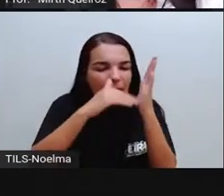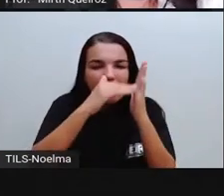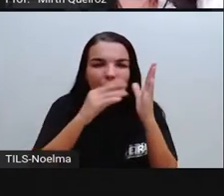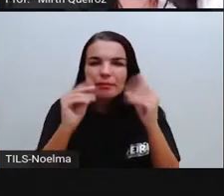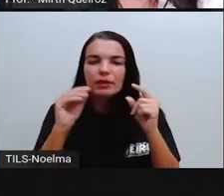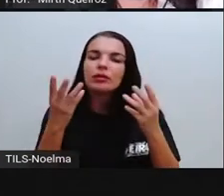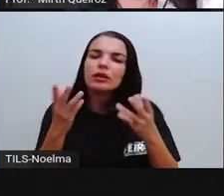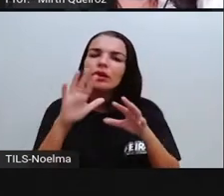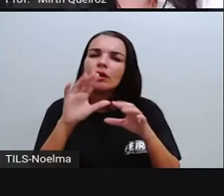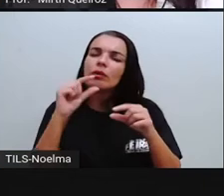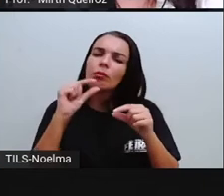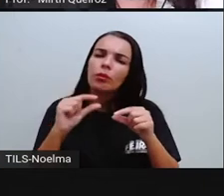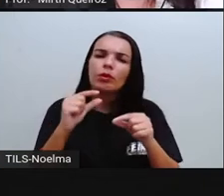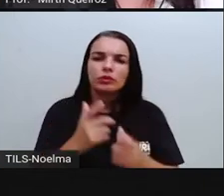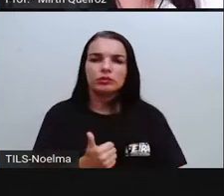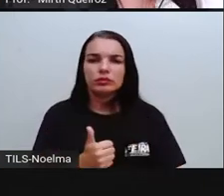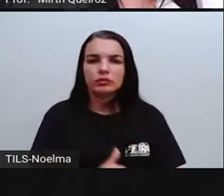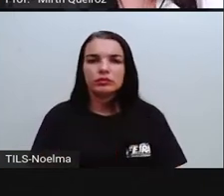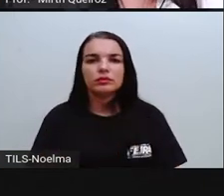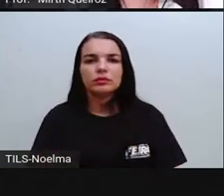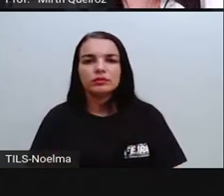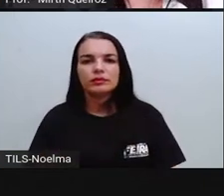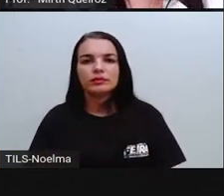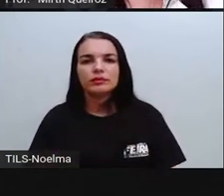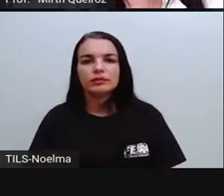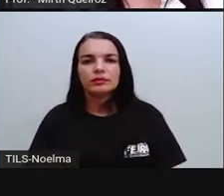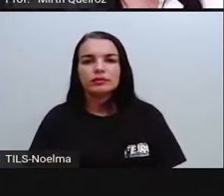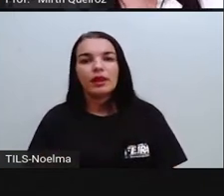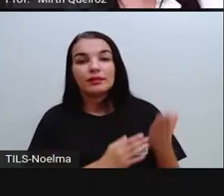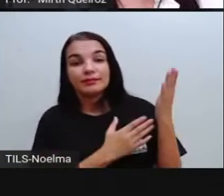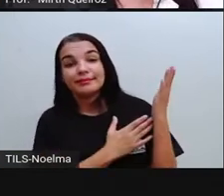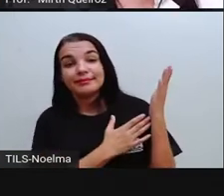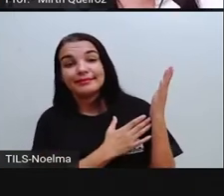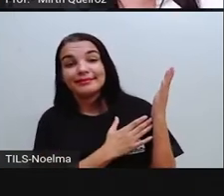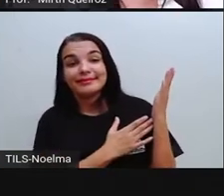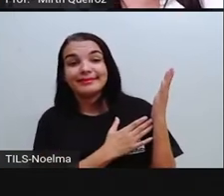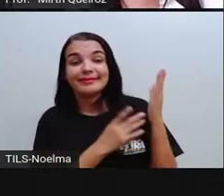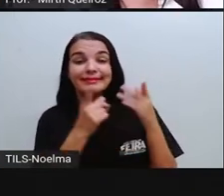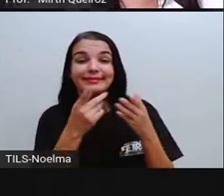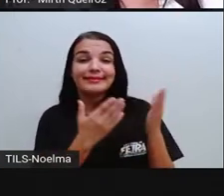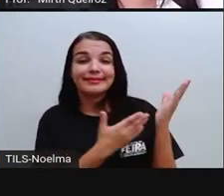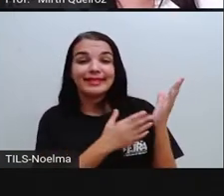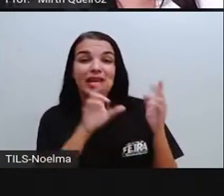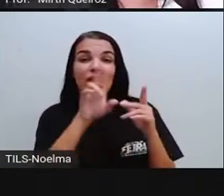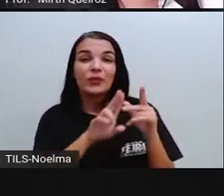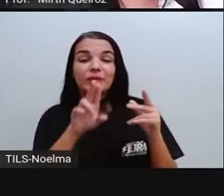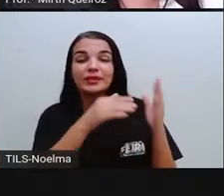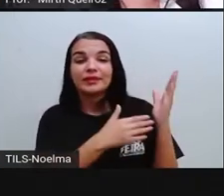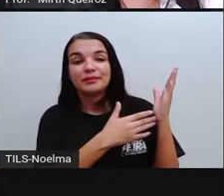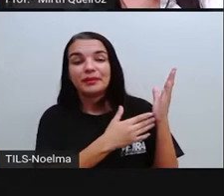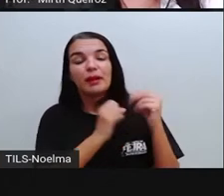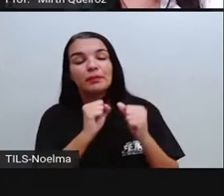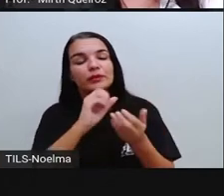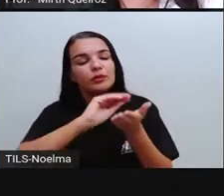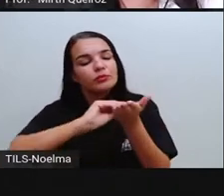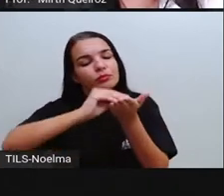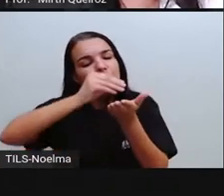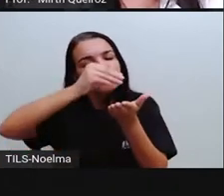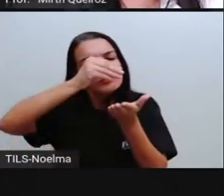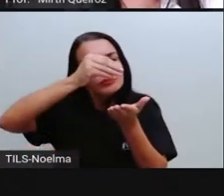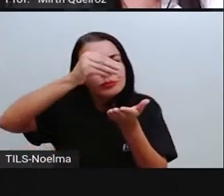a plaquinha de isopor, certo? E aí, depois de vocês pressionarem ali direitinho, vocês vão